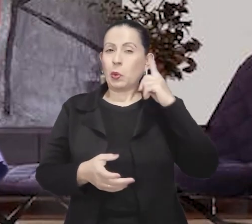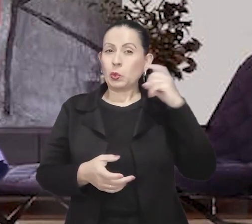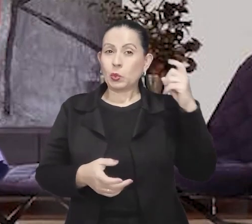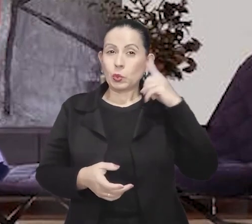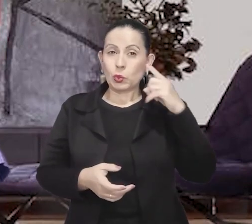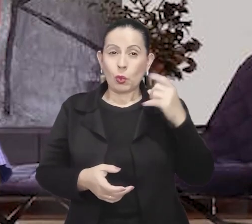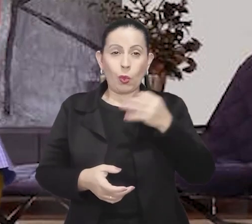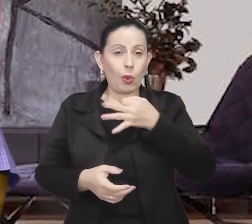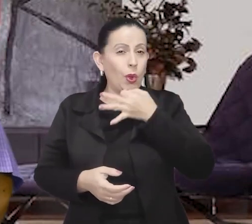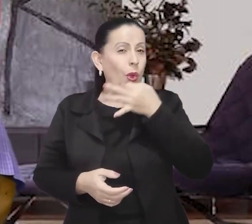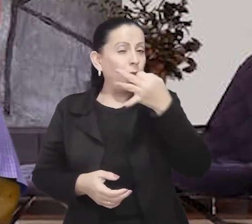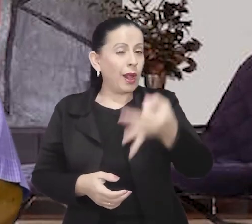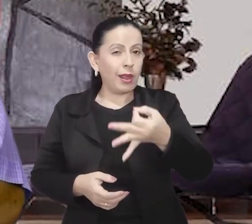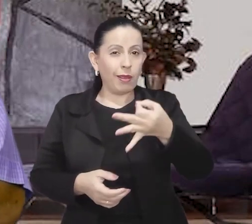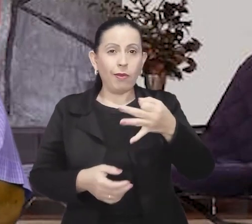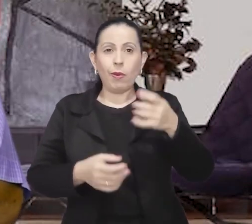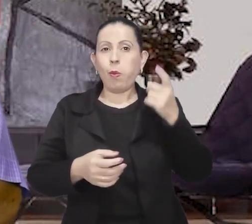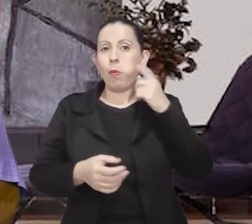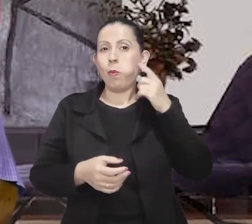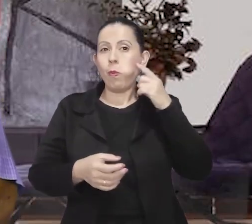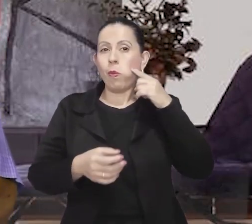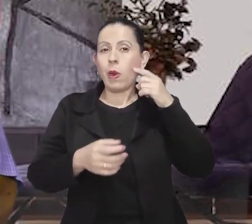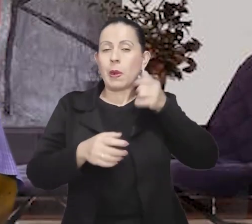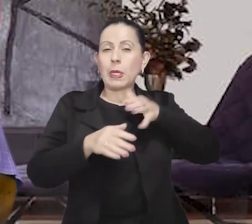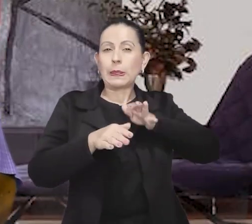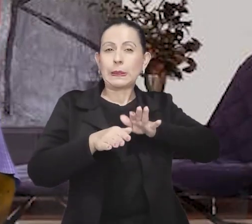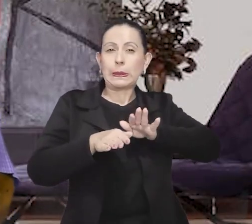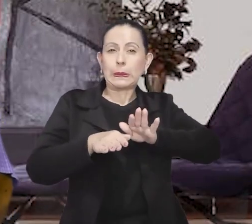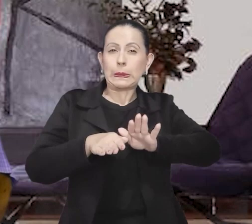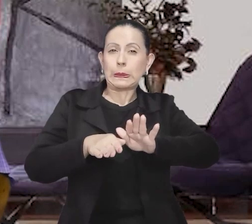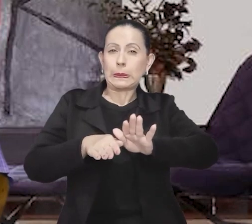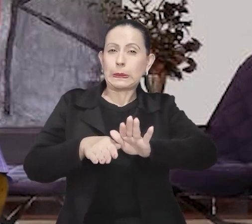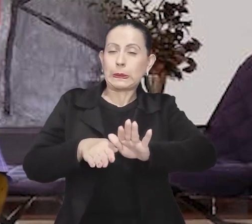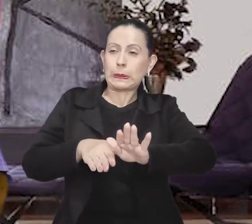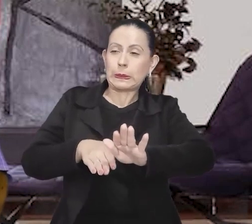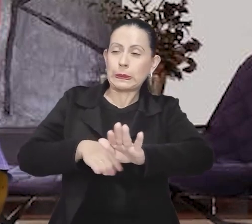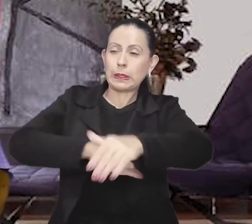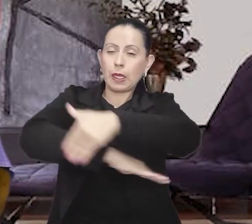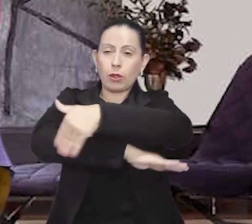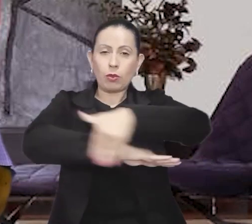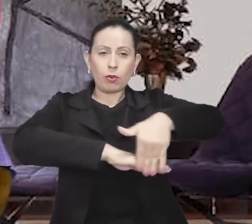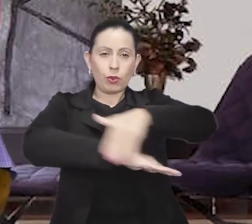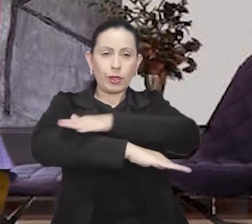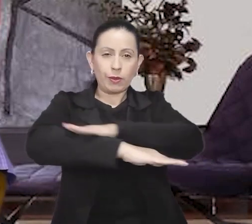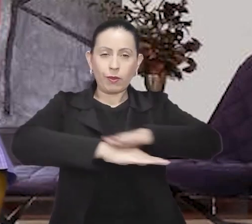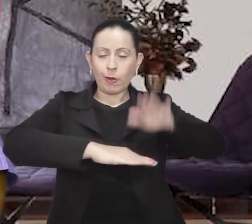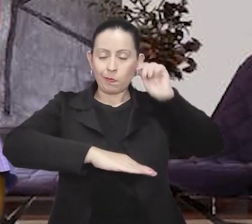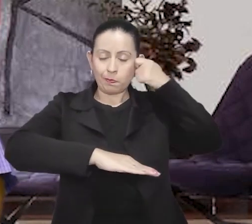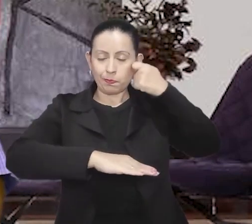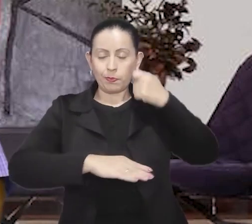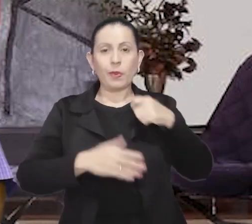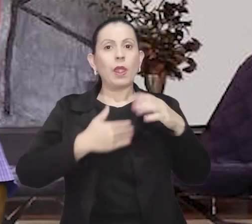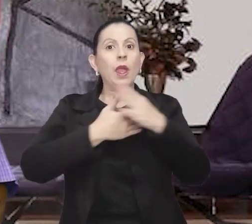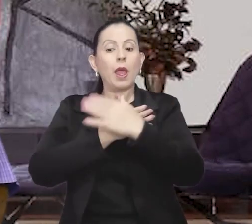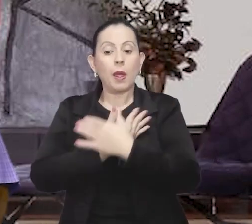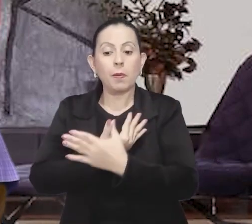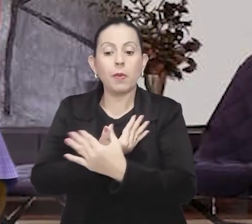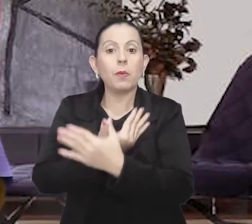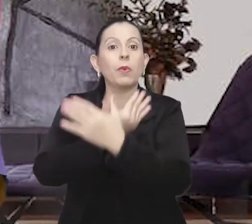obedece ao seu comando e desliza de lado, seguindo em direção à menina. Ouve-se um som